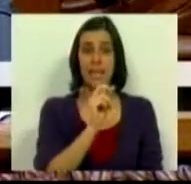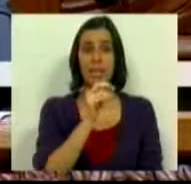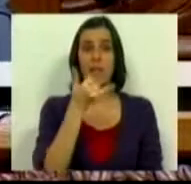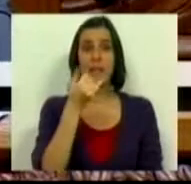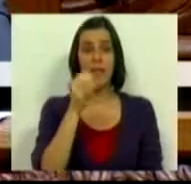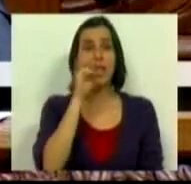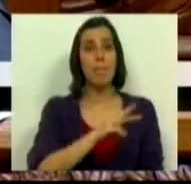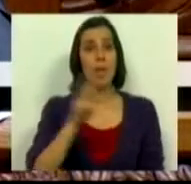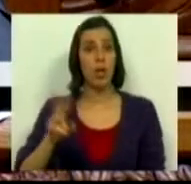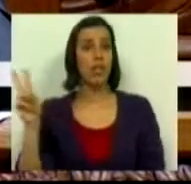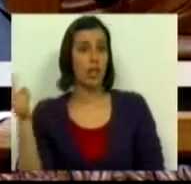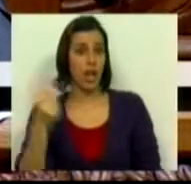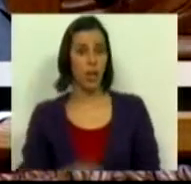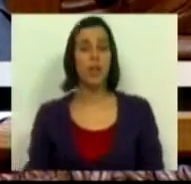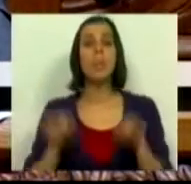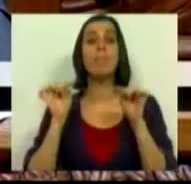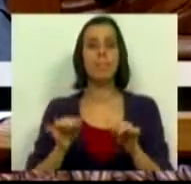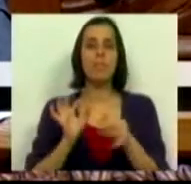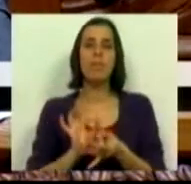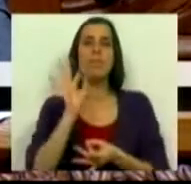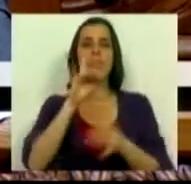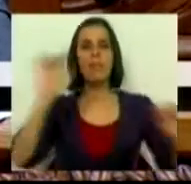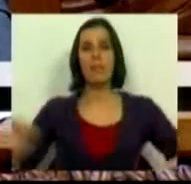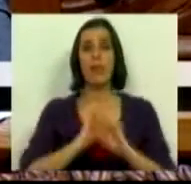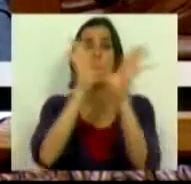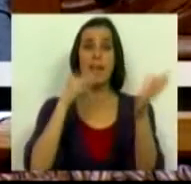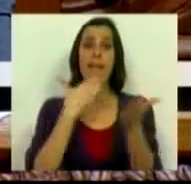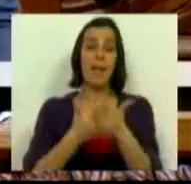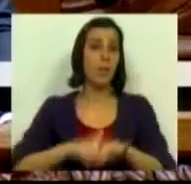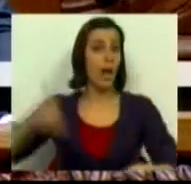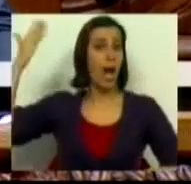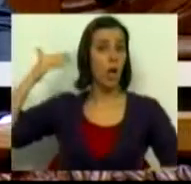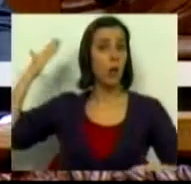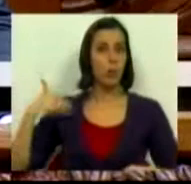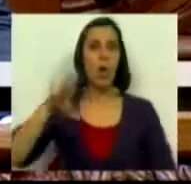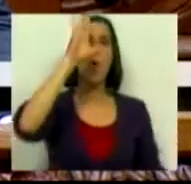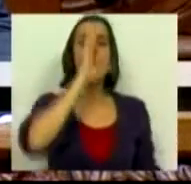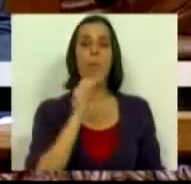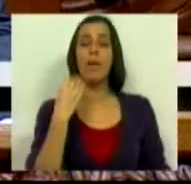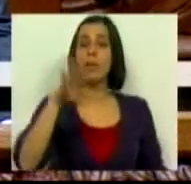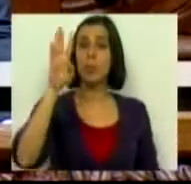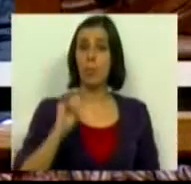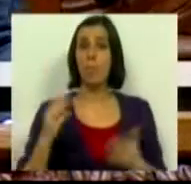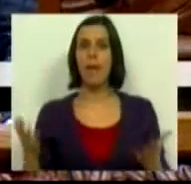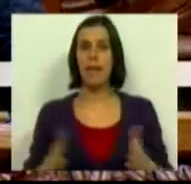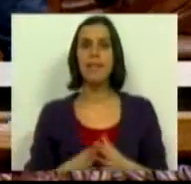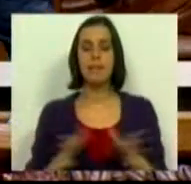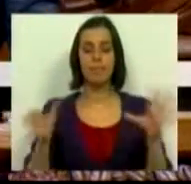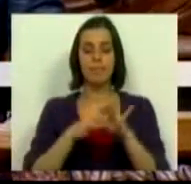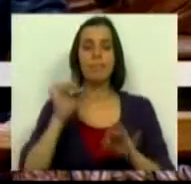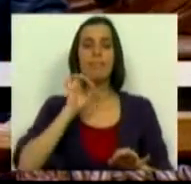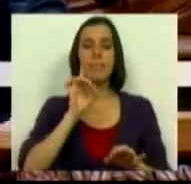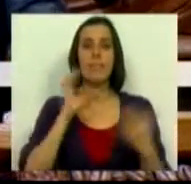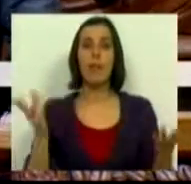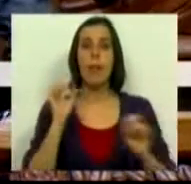milhões de euros. Este foi um sinal claro dado na altura pelo Governo do Partido Socialista sobre a